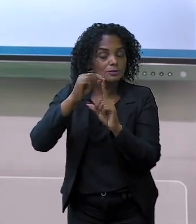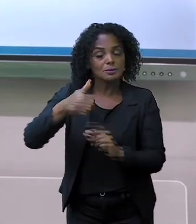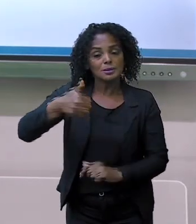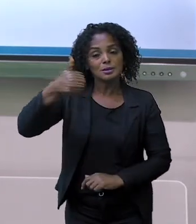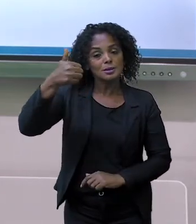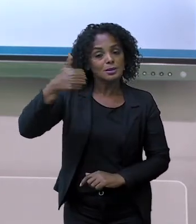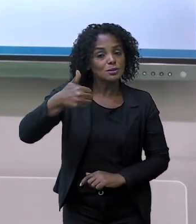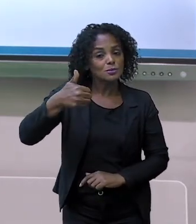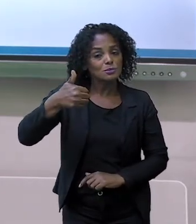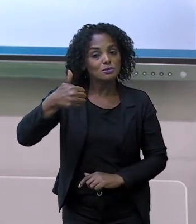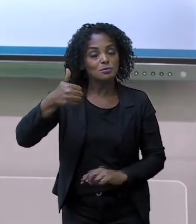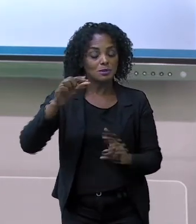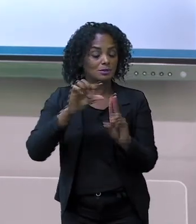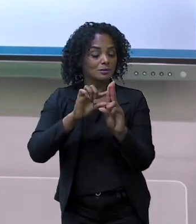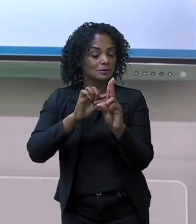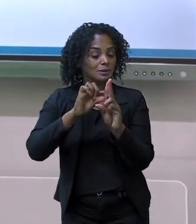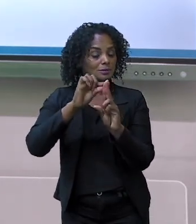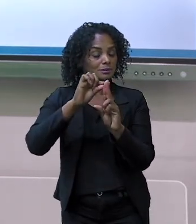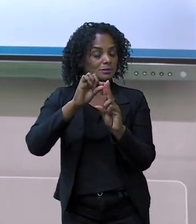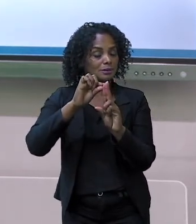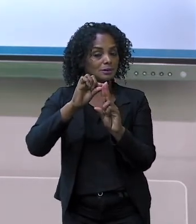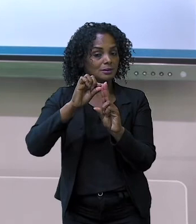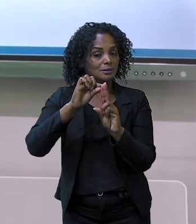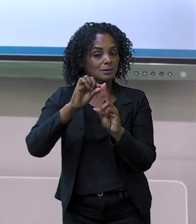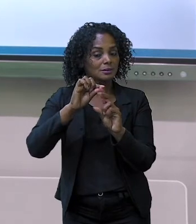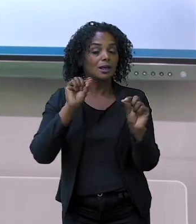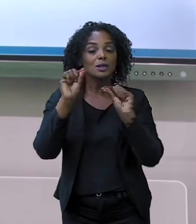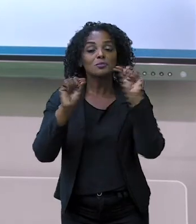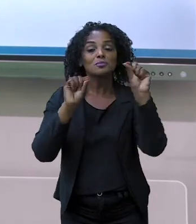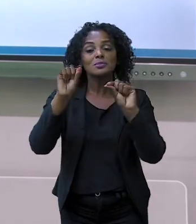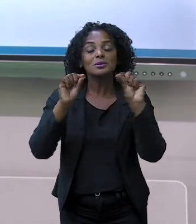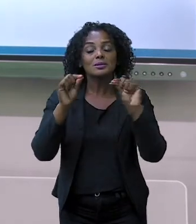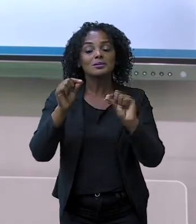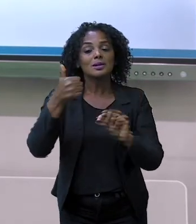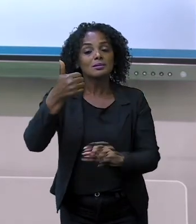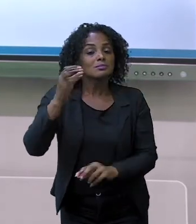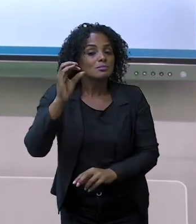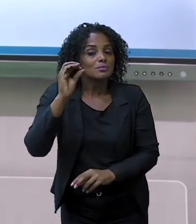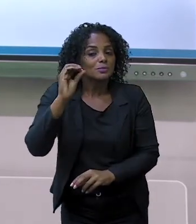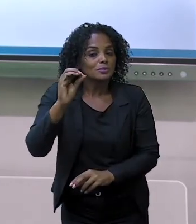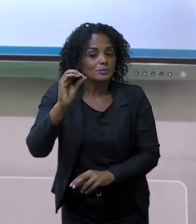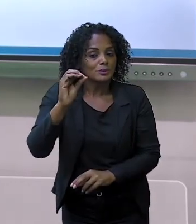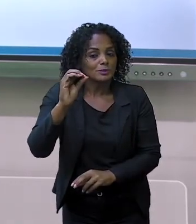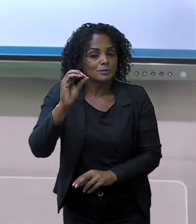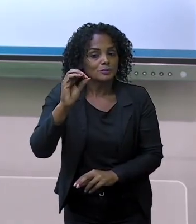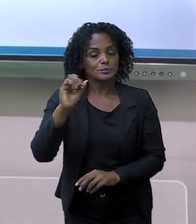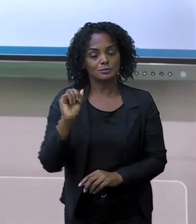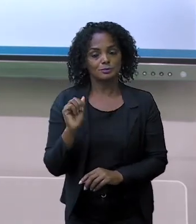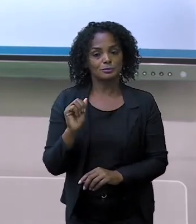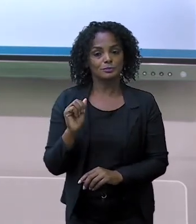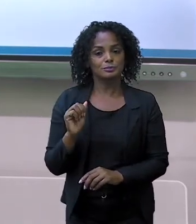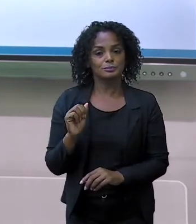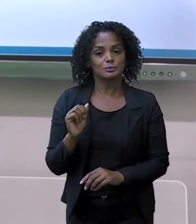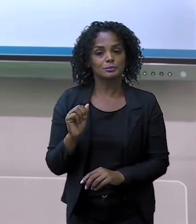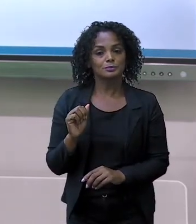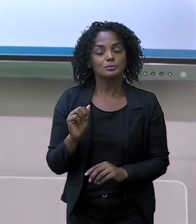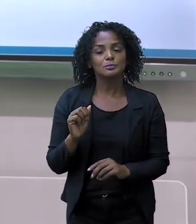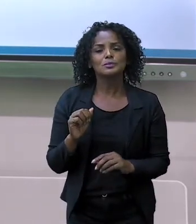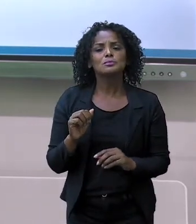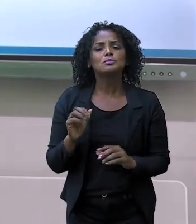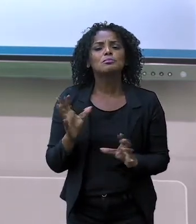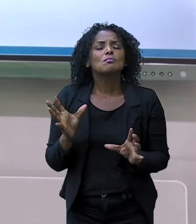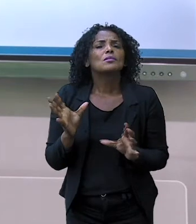dezena, que é esse montante aqui. Deu para vocês entenderem? Vamos para a próxima. E aqui, será